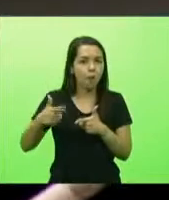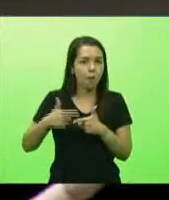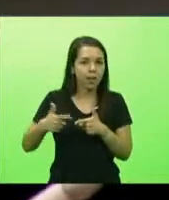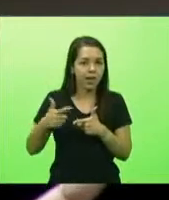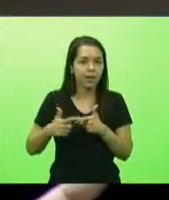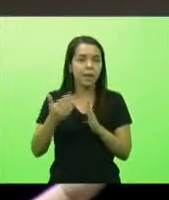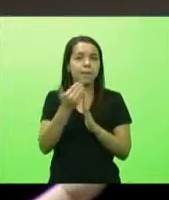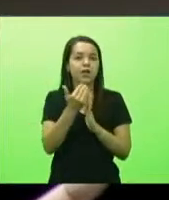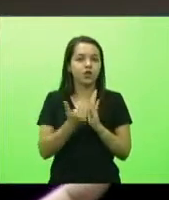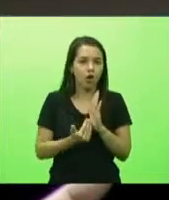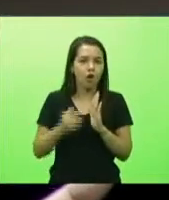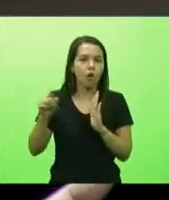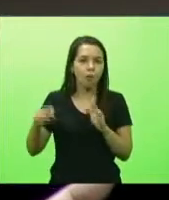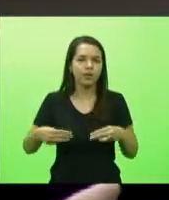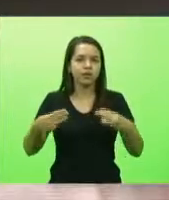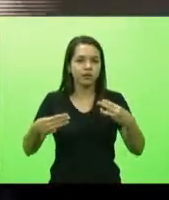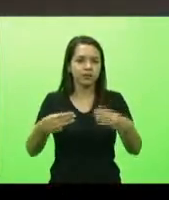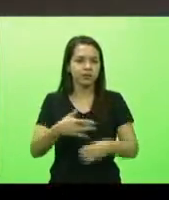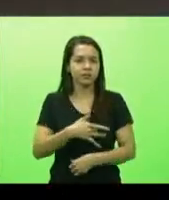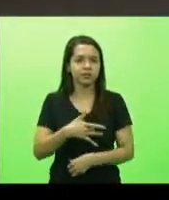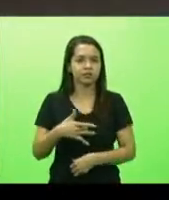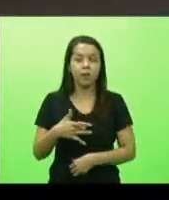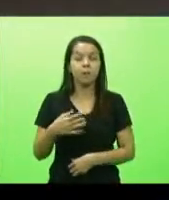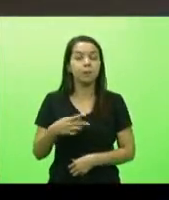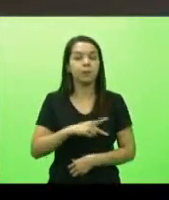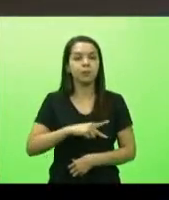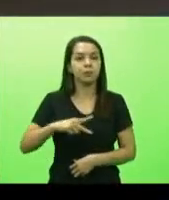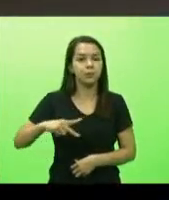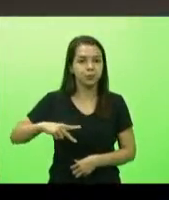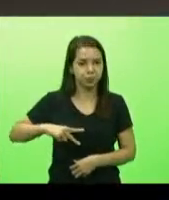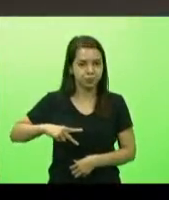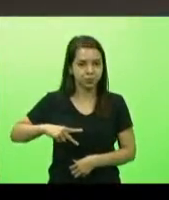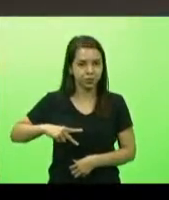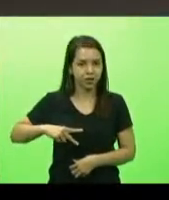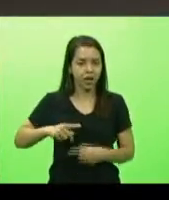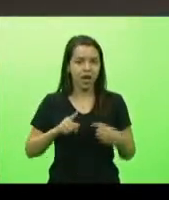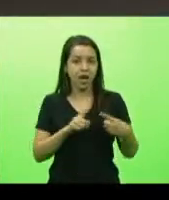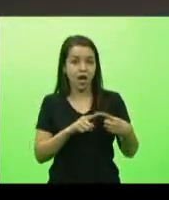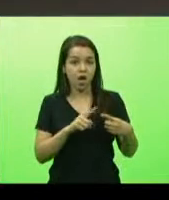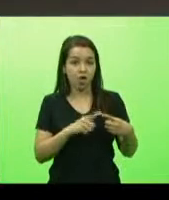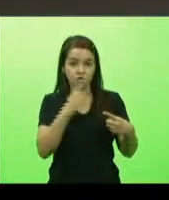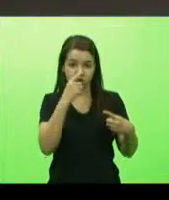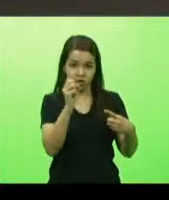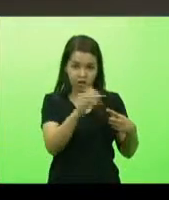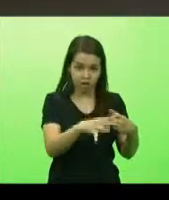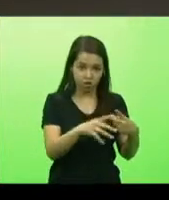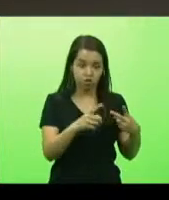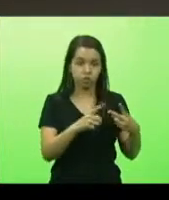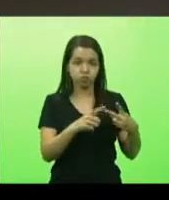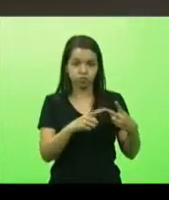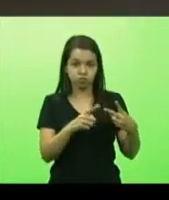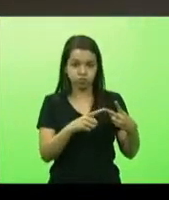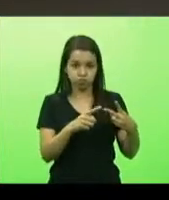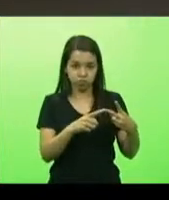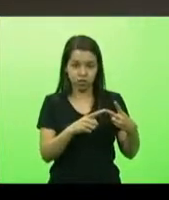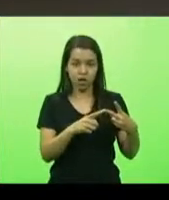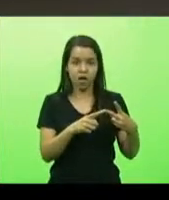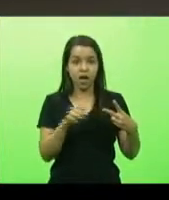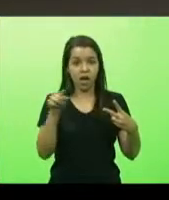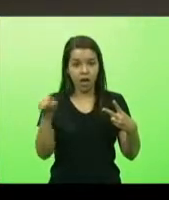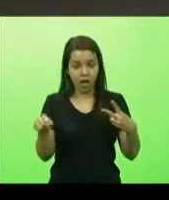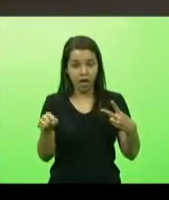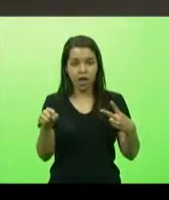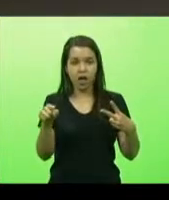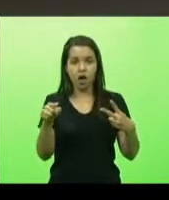jogar as duas doses fora eu aplicar as duas doses em alguém que não está no grupo de prioridade nesta prioridade